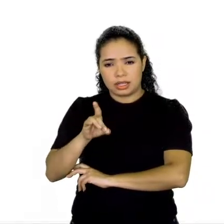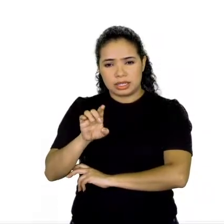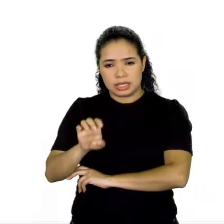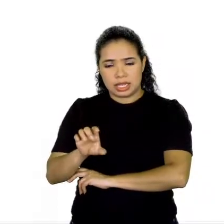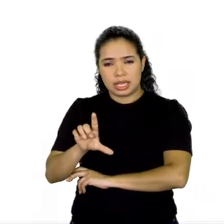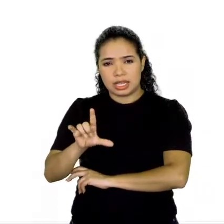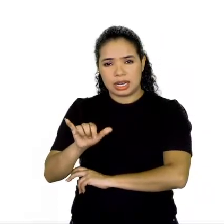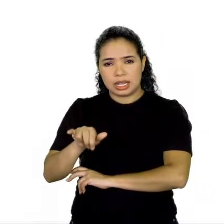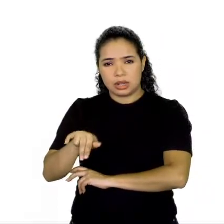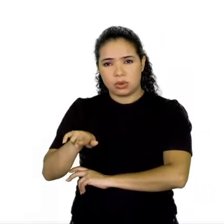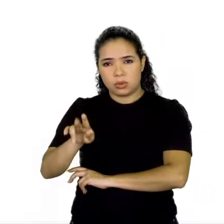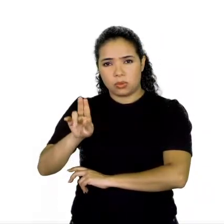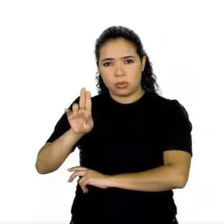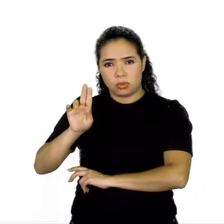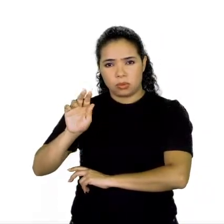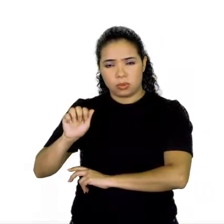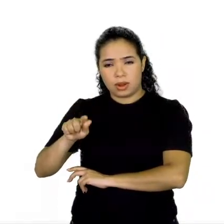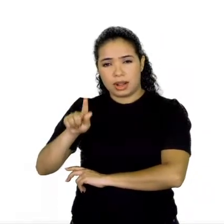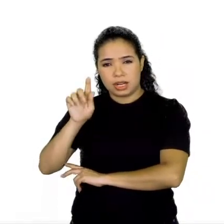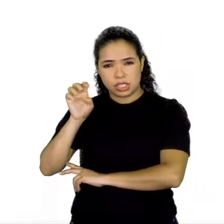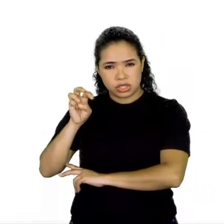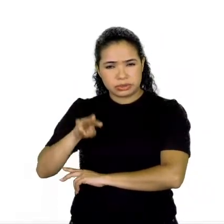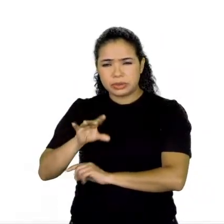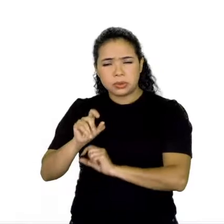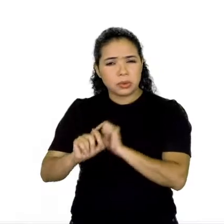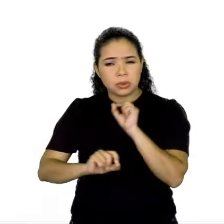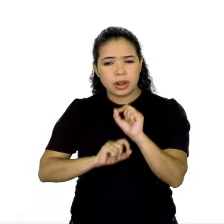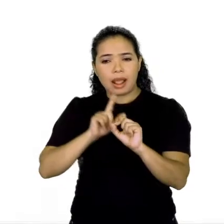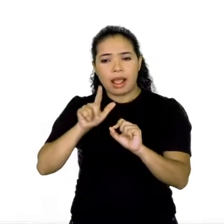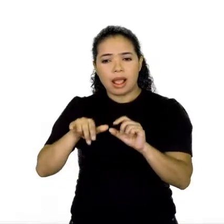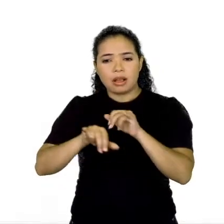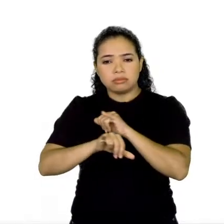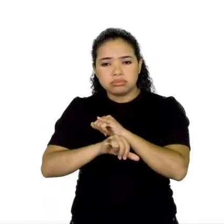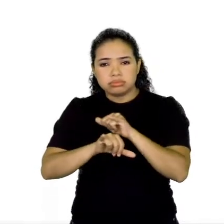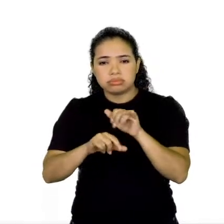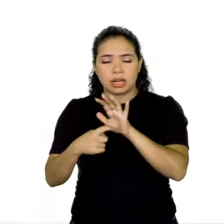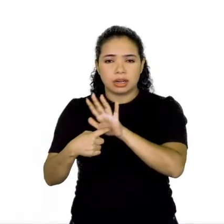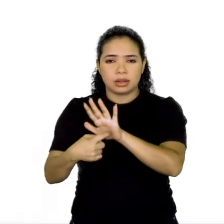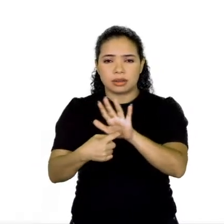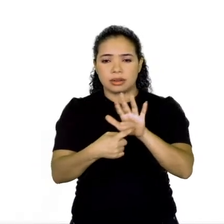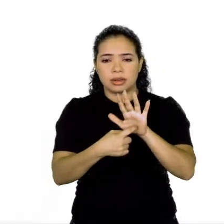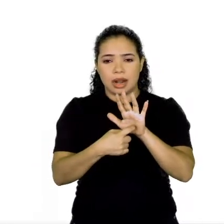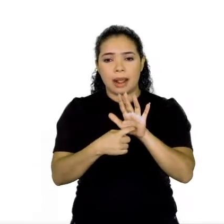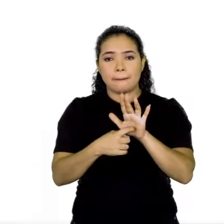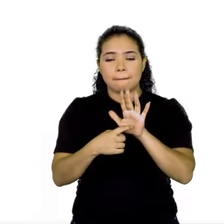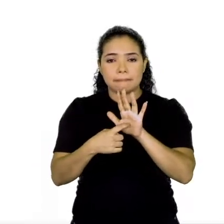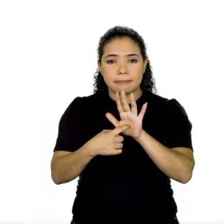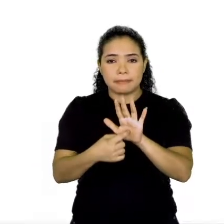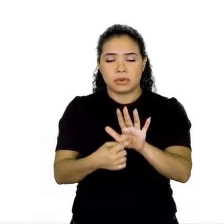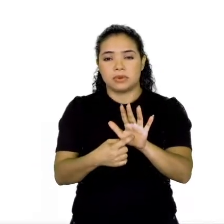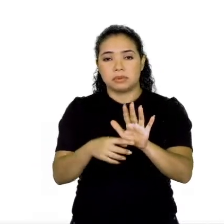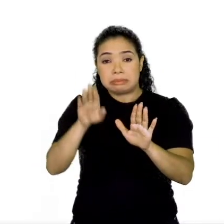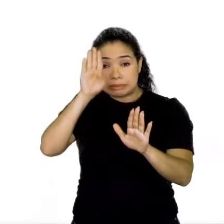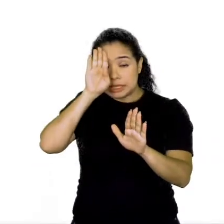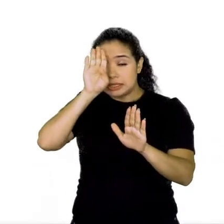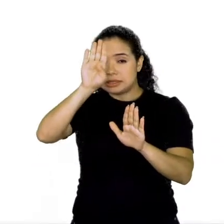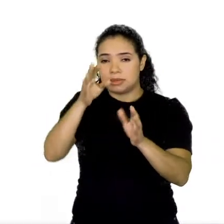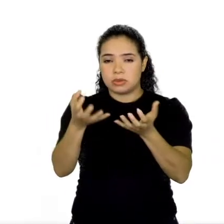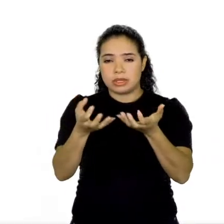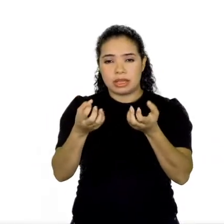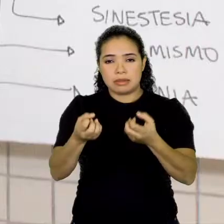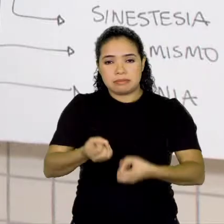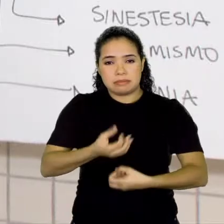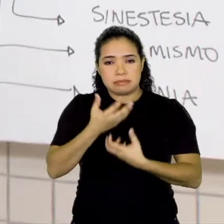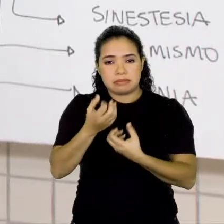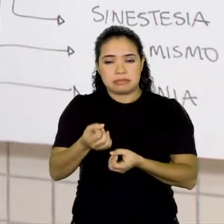recursos usados para realçar a mensagem, dar ênfase ao que se quer expressar. Então,